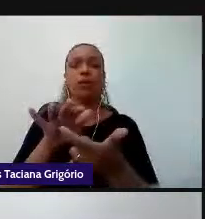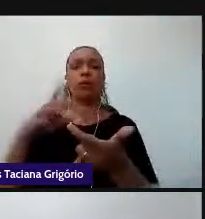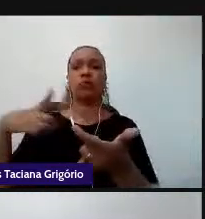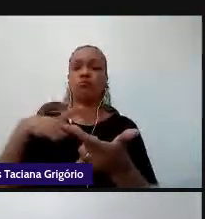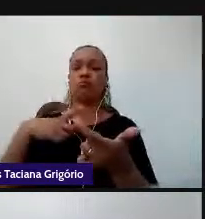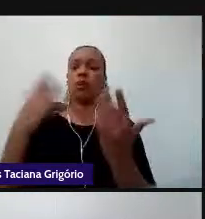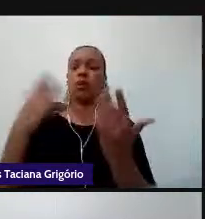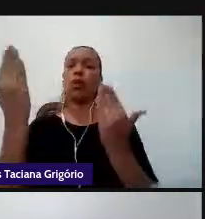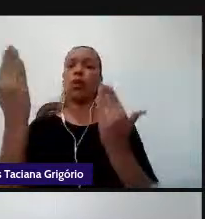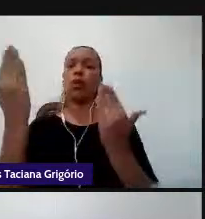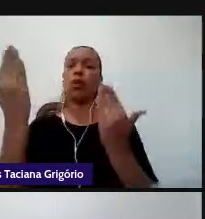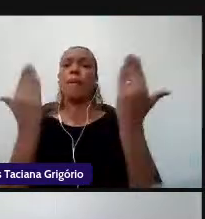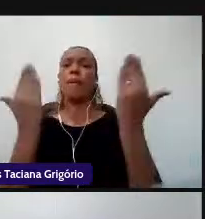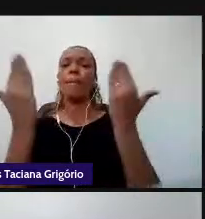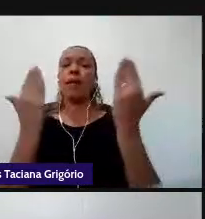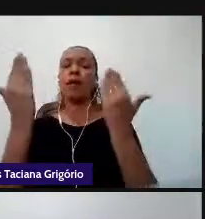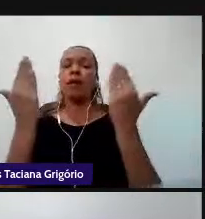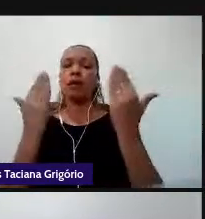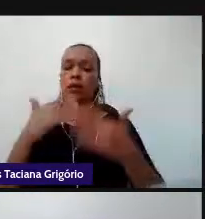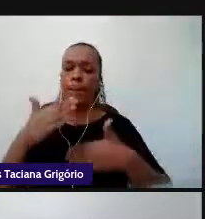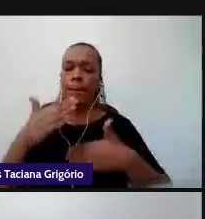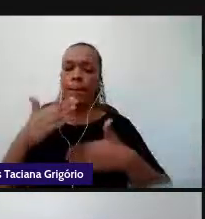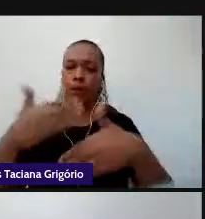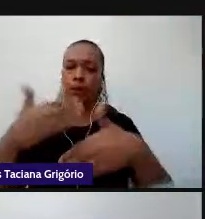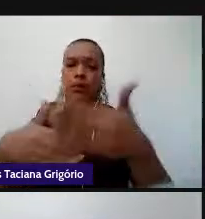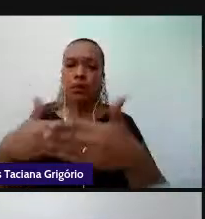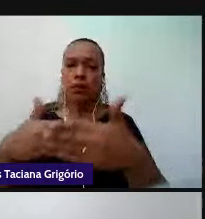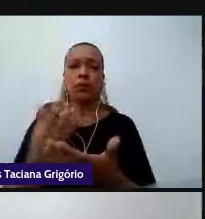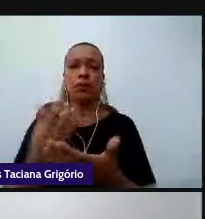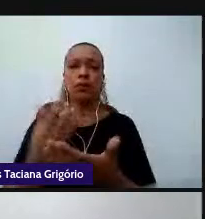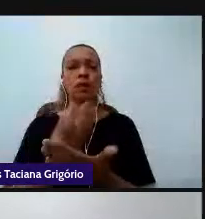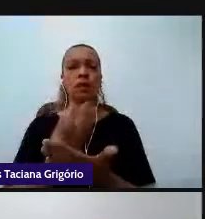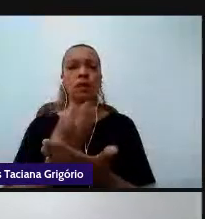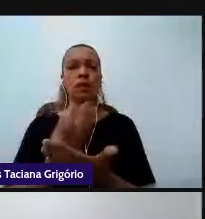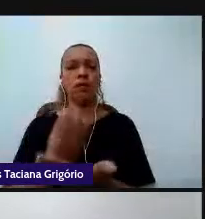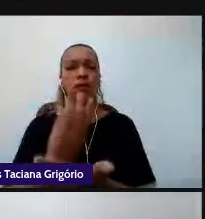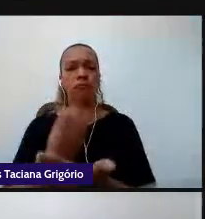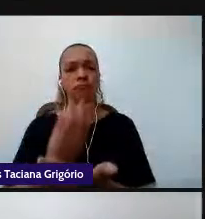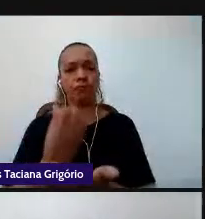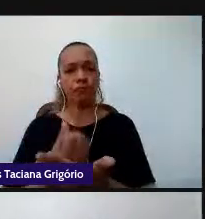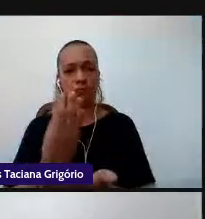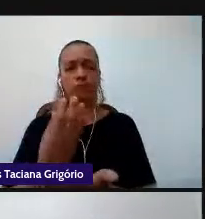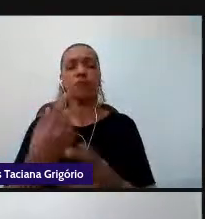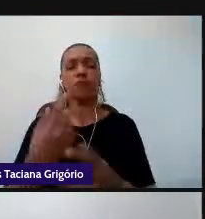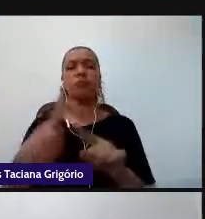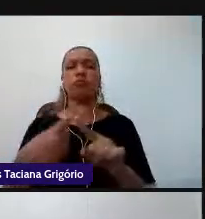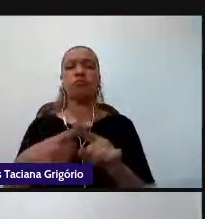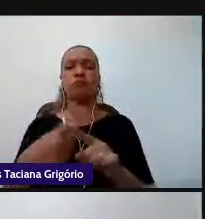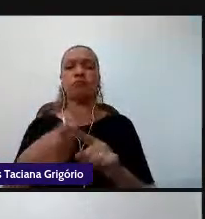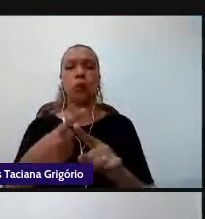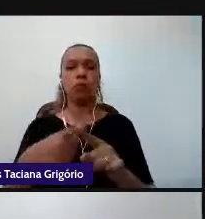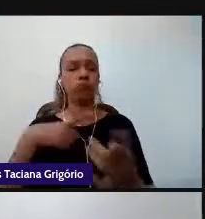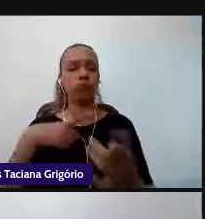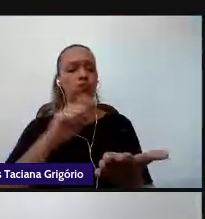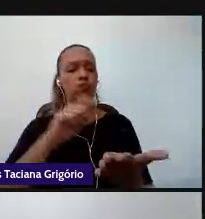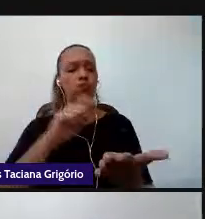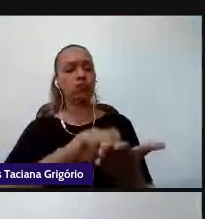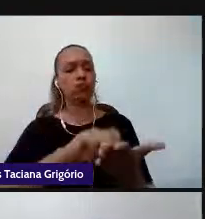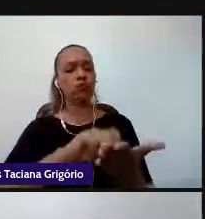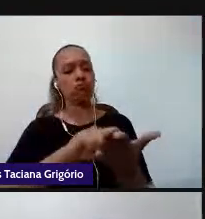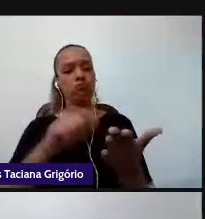da sua produção escrita, ele se relaciona com o alfabetismo. Então, esse ser